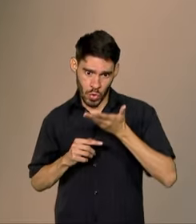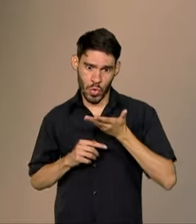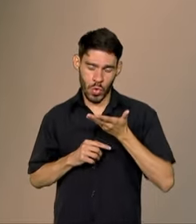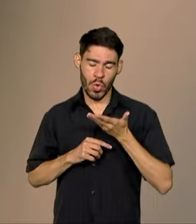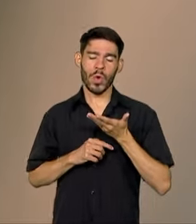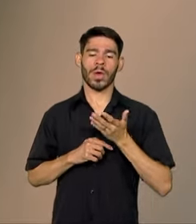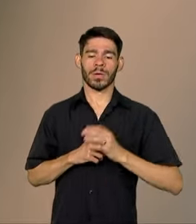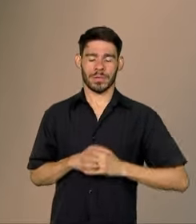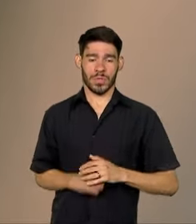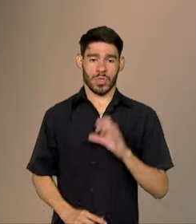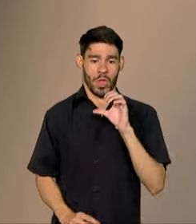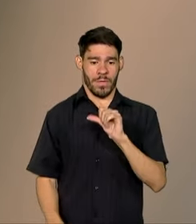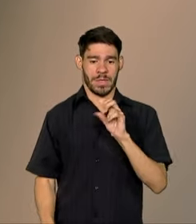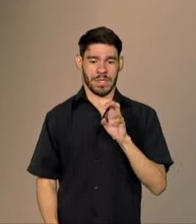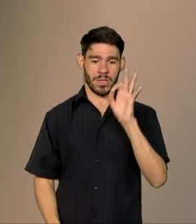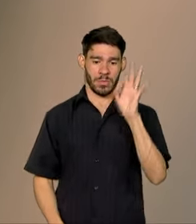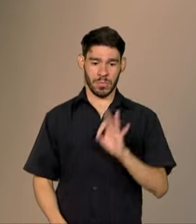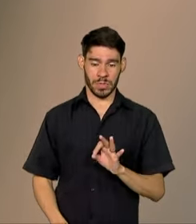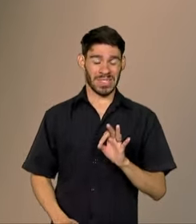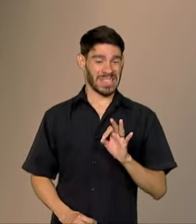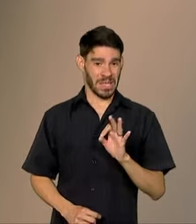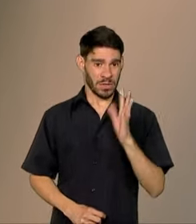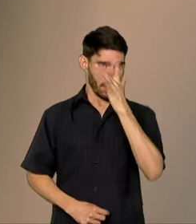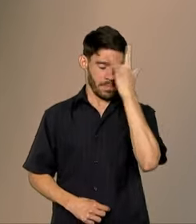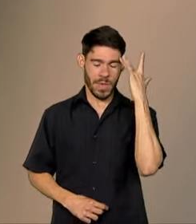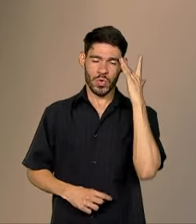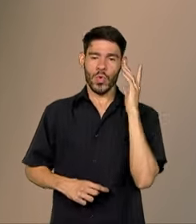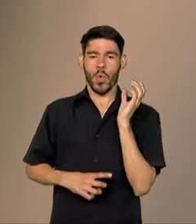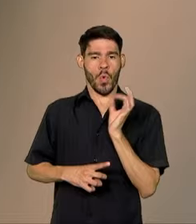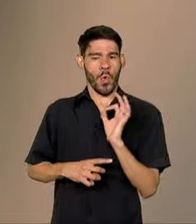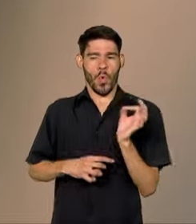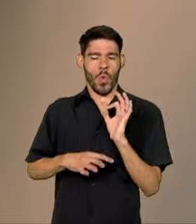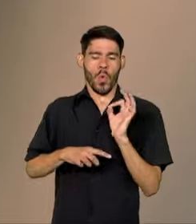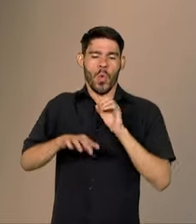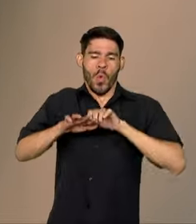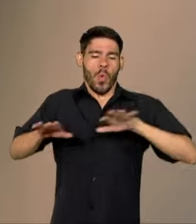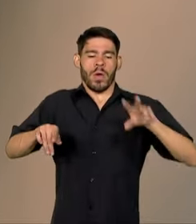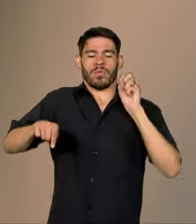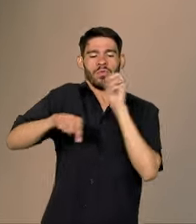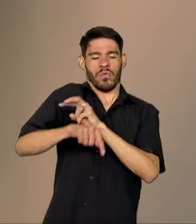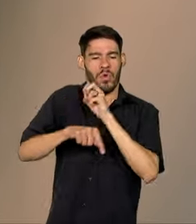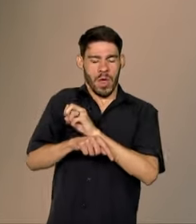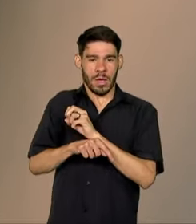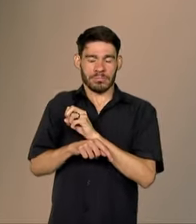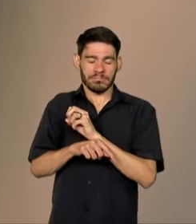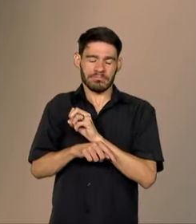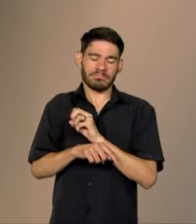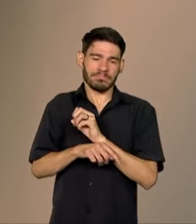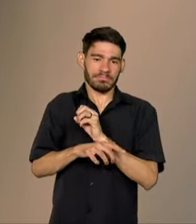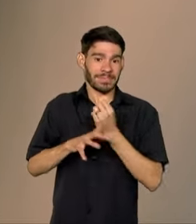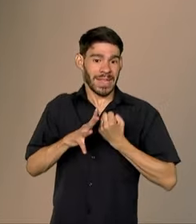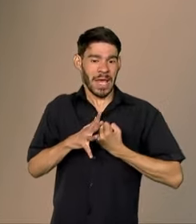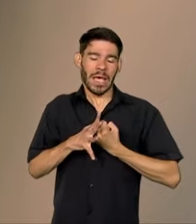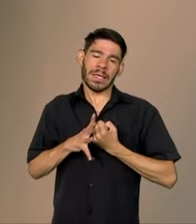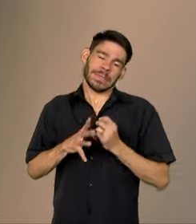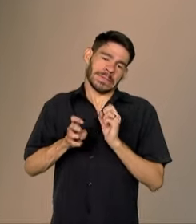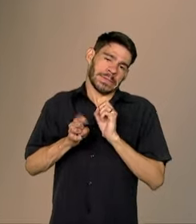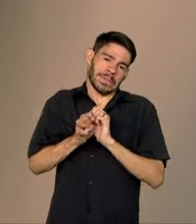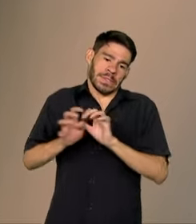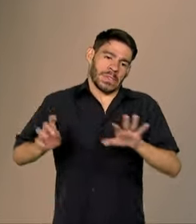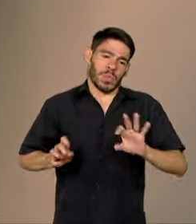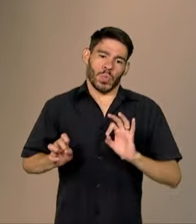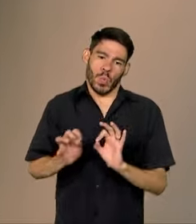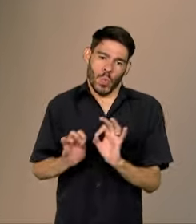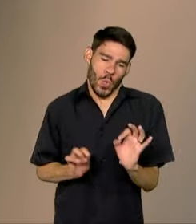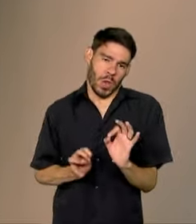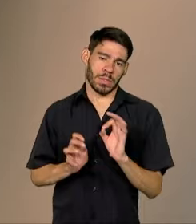mais de 95% dessas pessoas não tem mais o vírus circulando. Elas têm o vírus no corpo, mas não transmitem. Então, ou